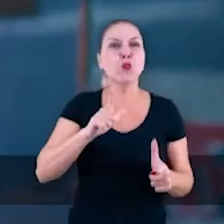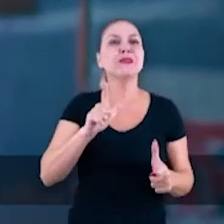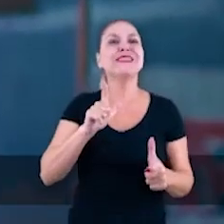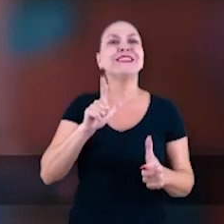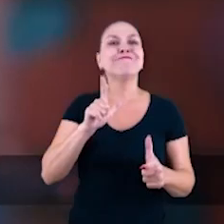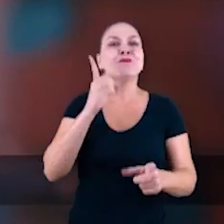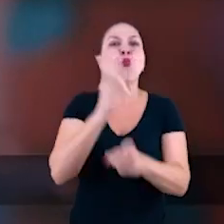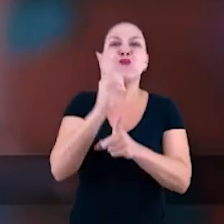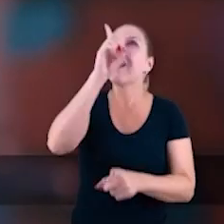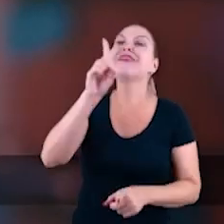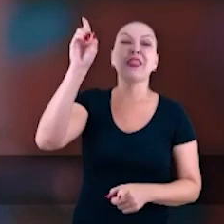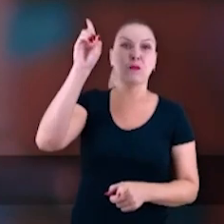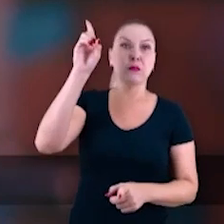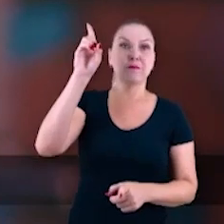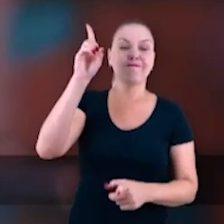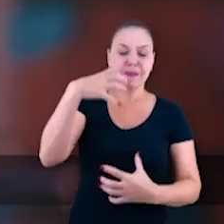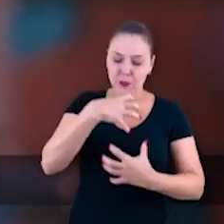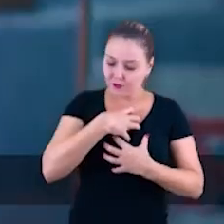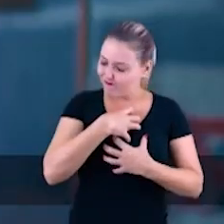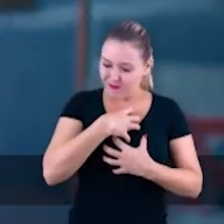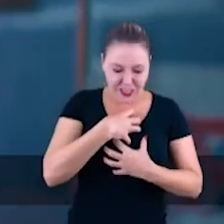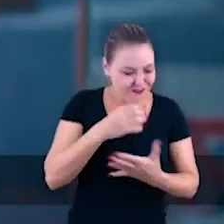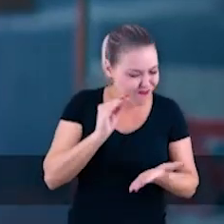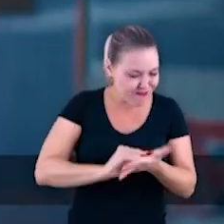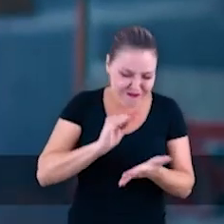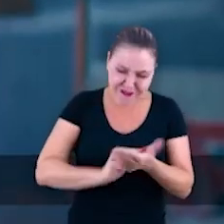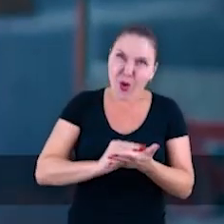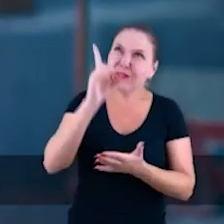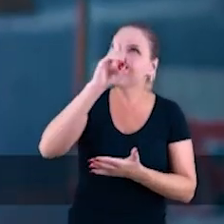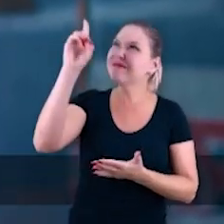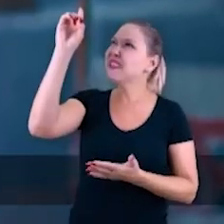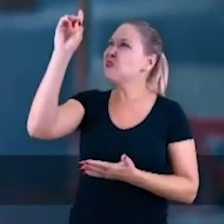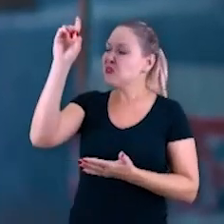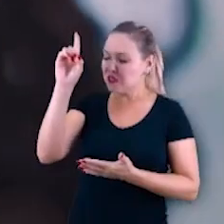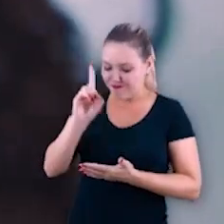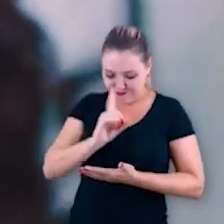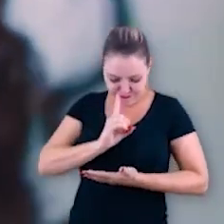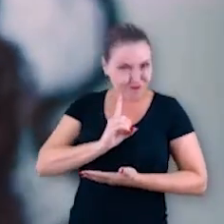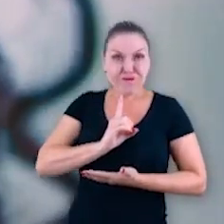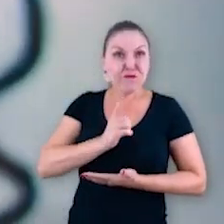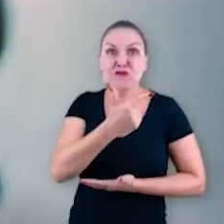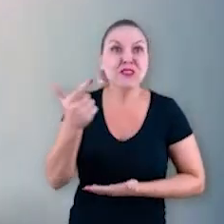pudesse, que eu pudesse encontrar Deus. E eu sentia muita falta desse Deus.